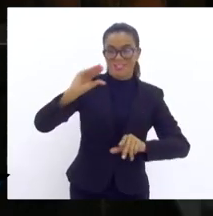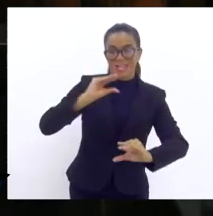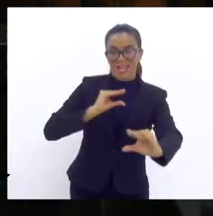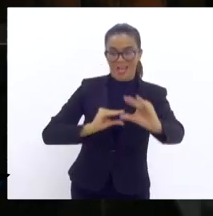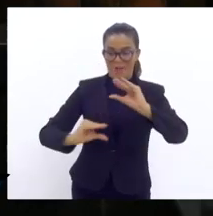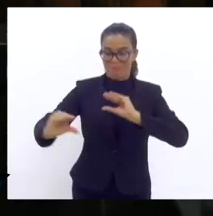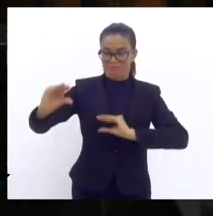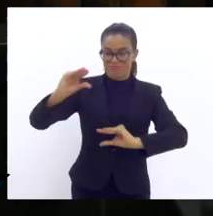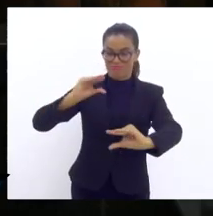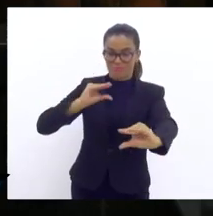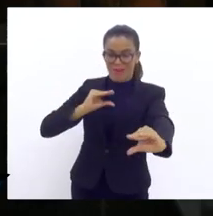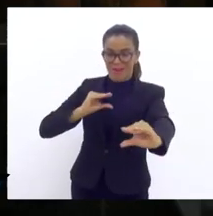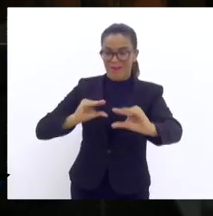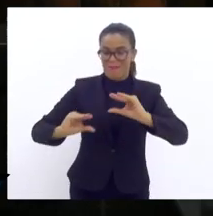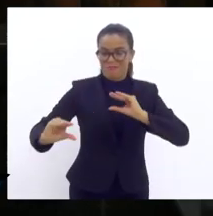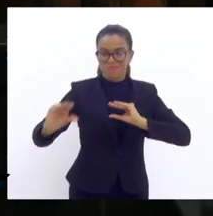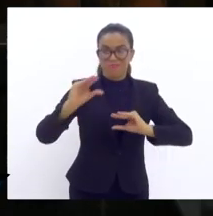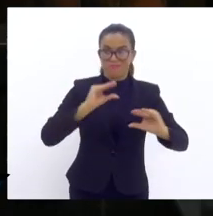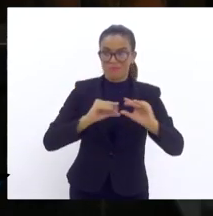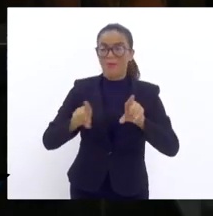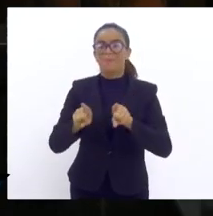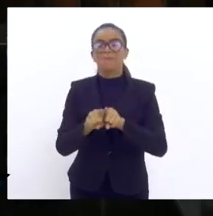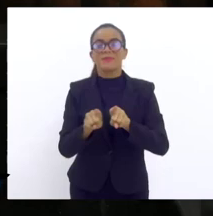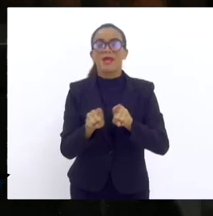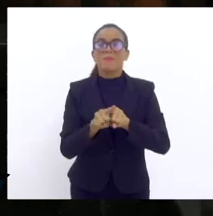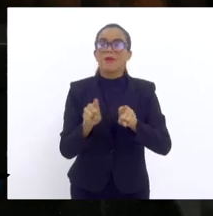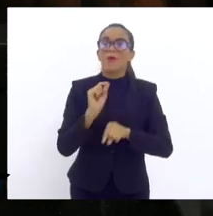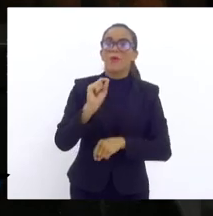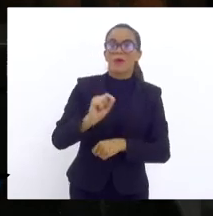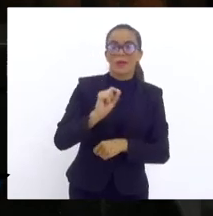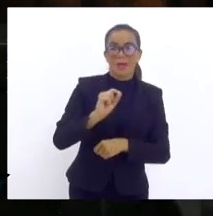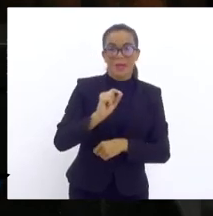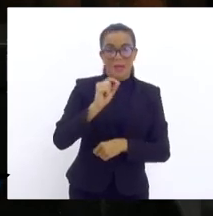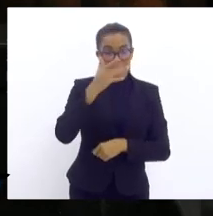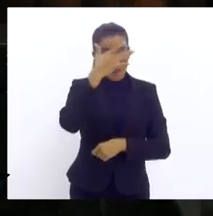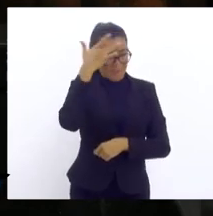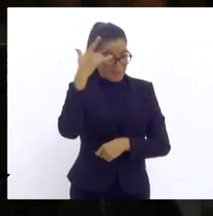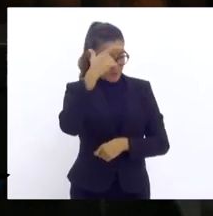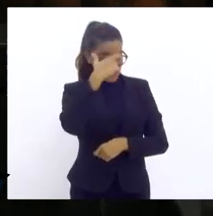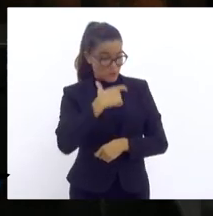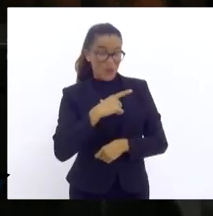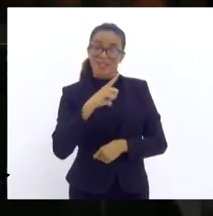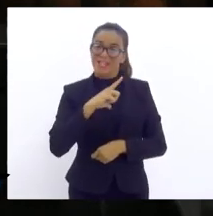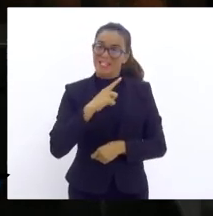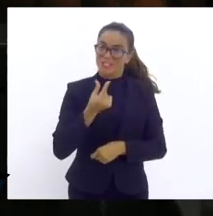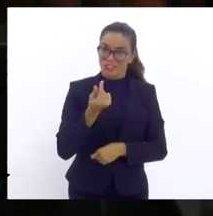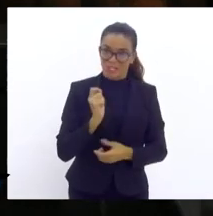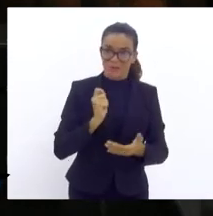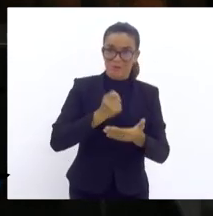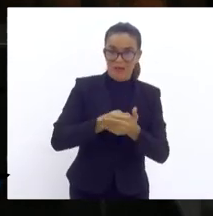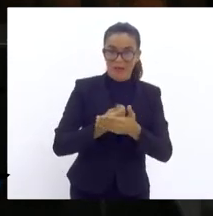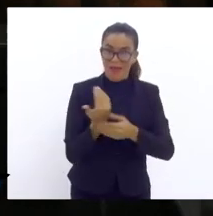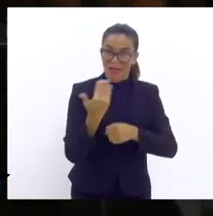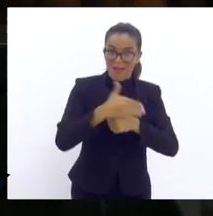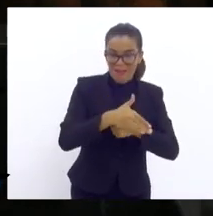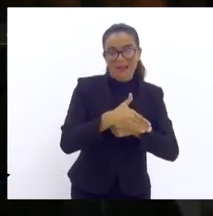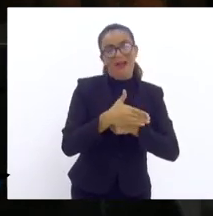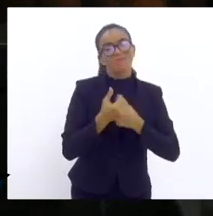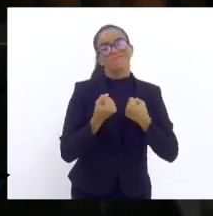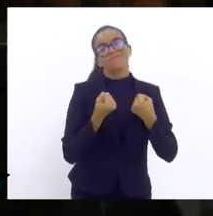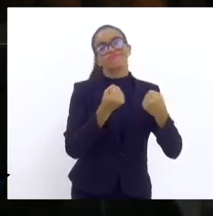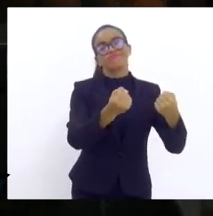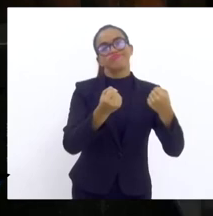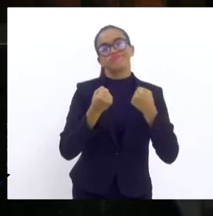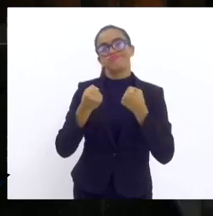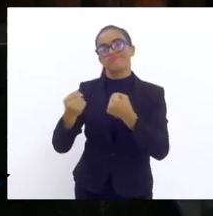subsidia as viagens de quem tem renda pra pagar, ajuda a construção do